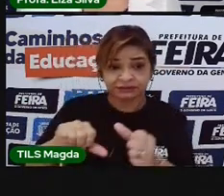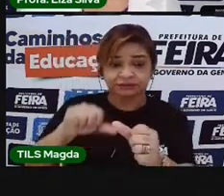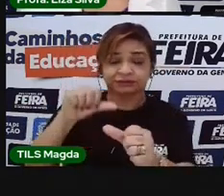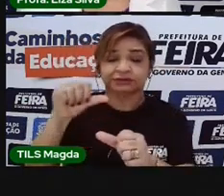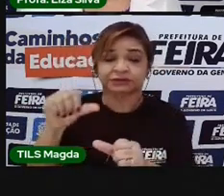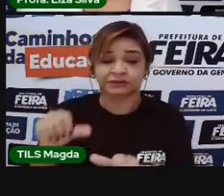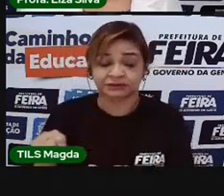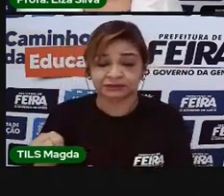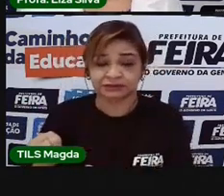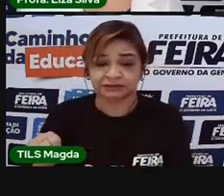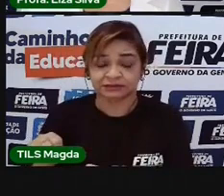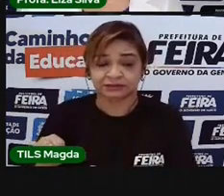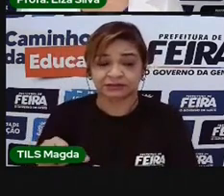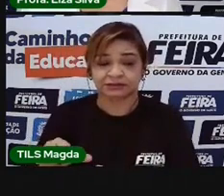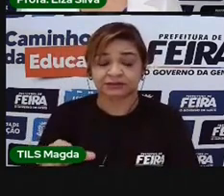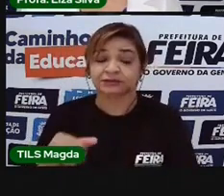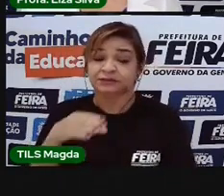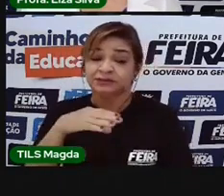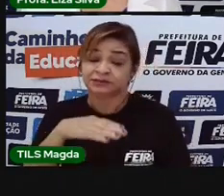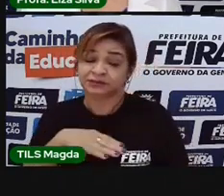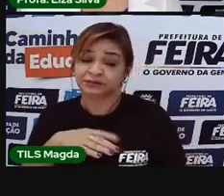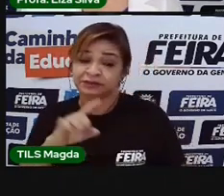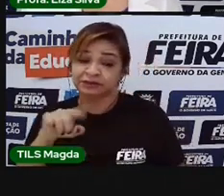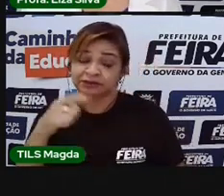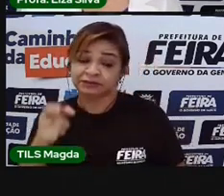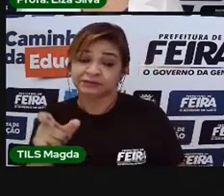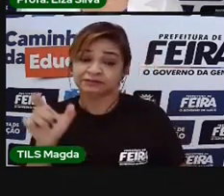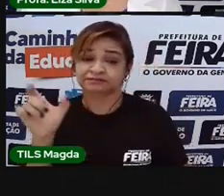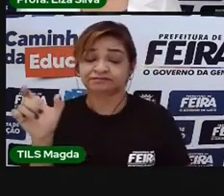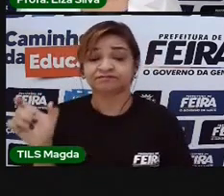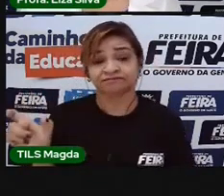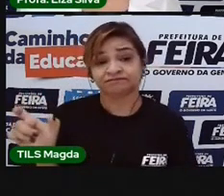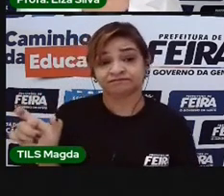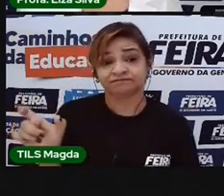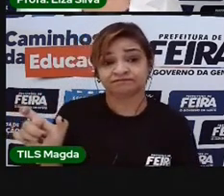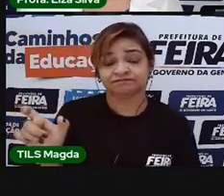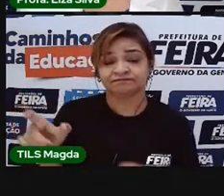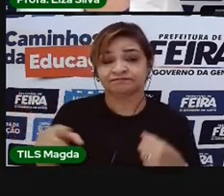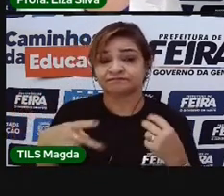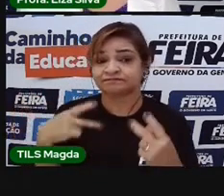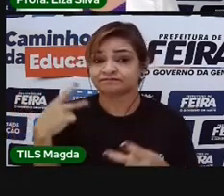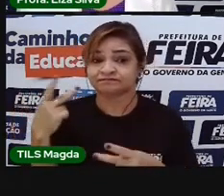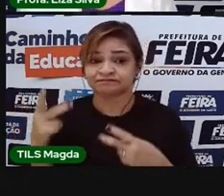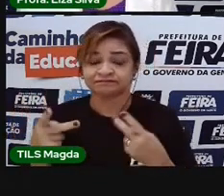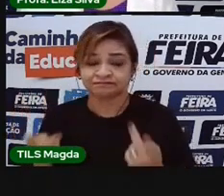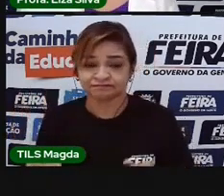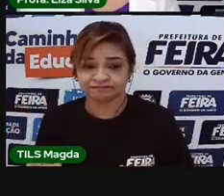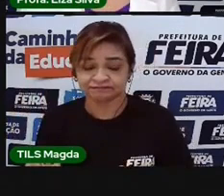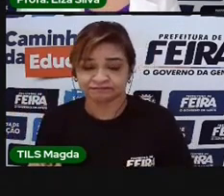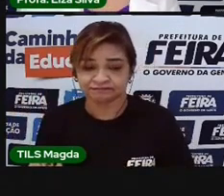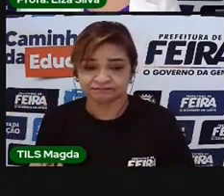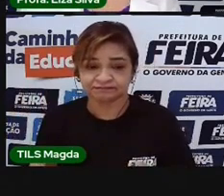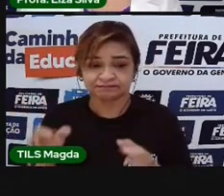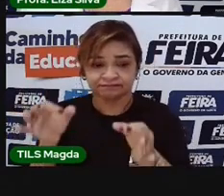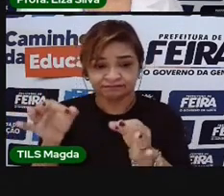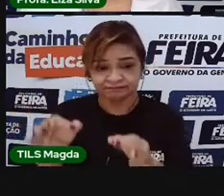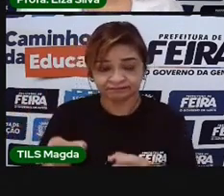para a nossa língua e outras nós as utilizamos na sua forma original.